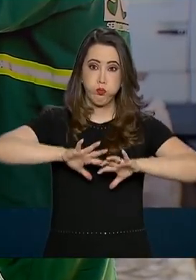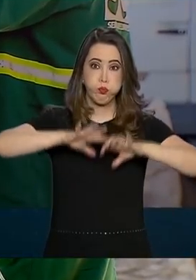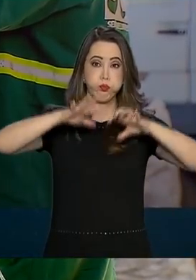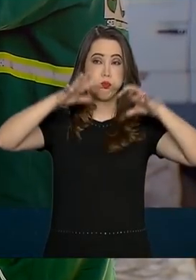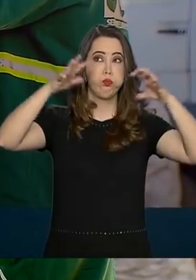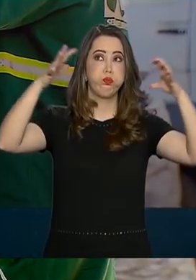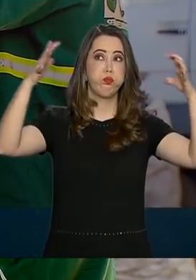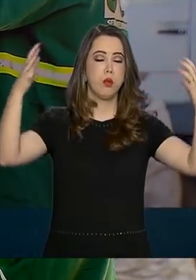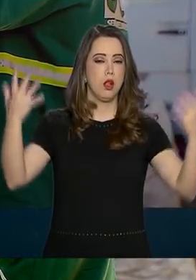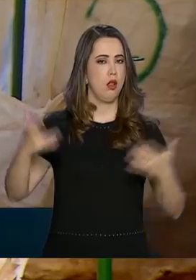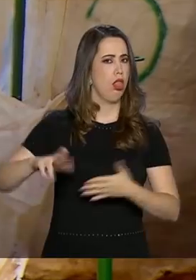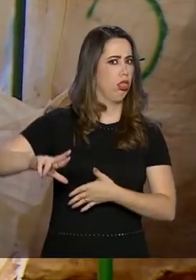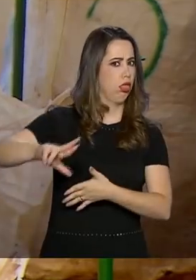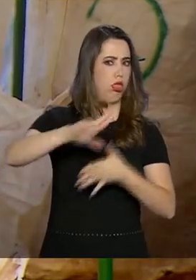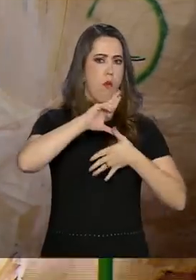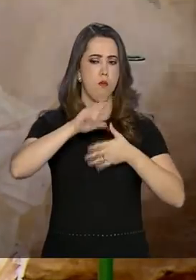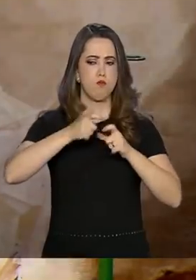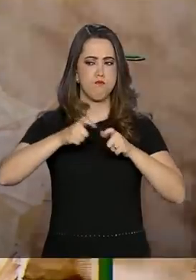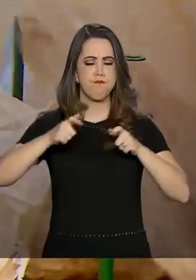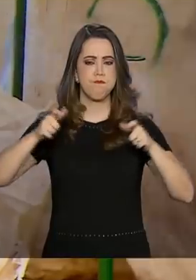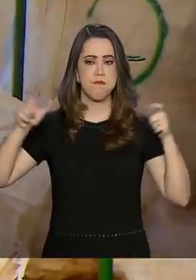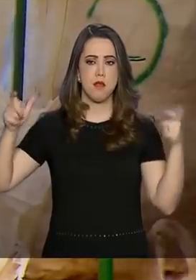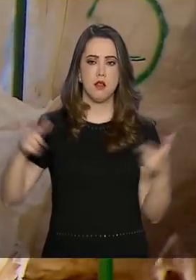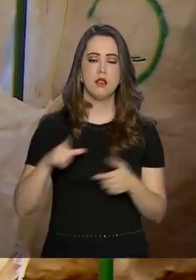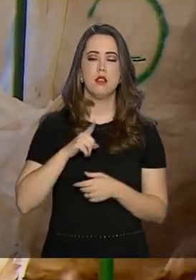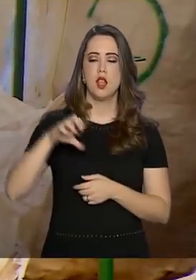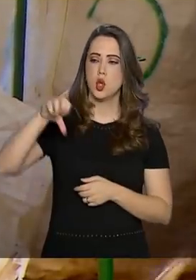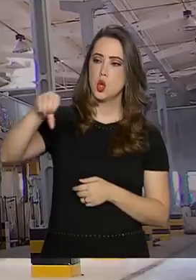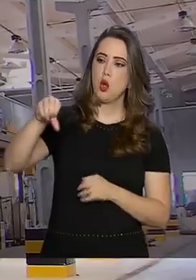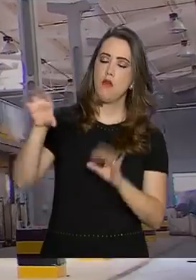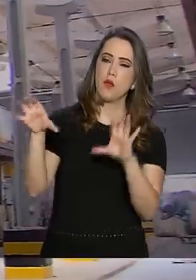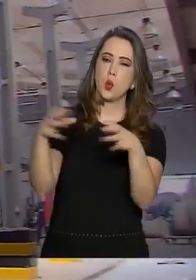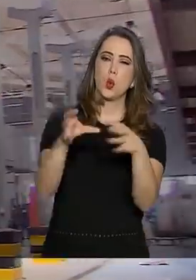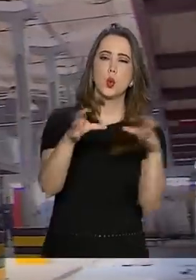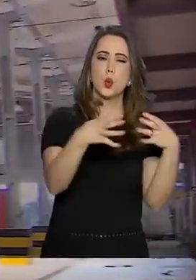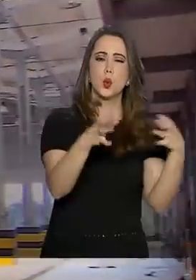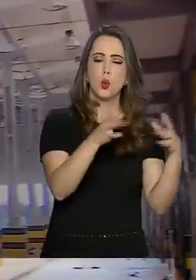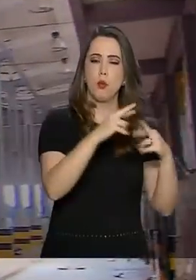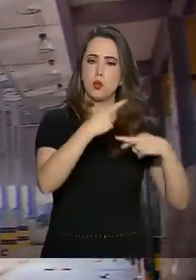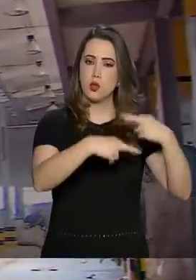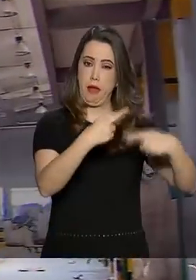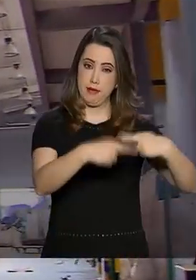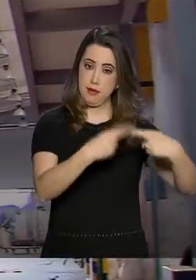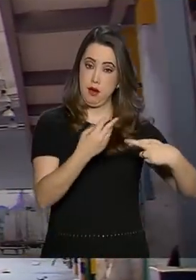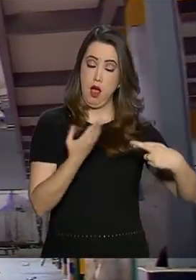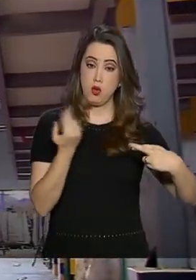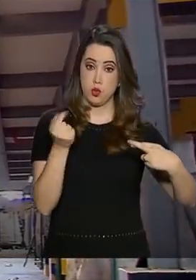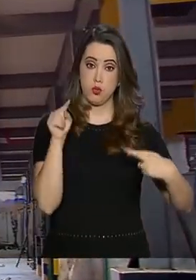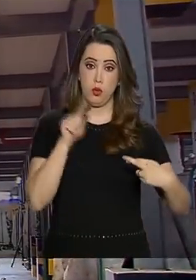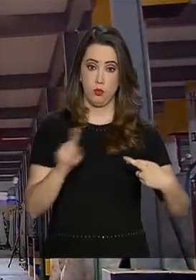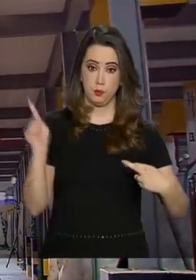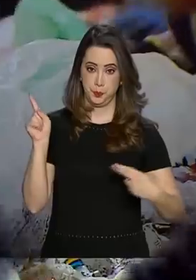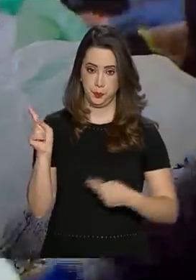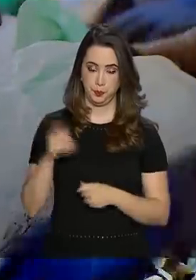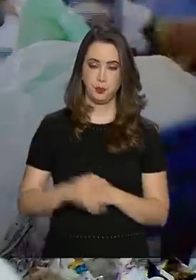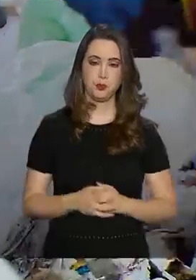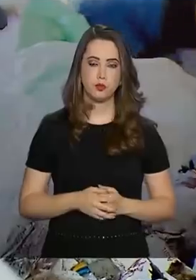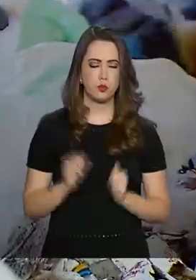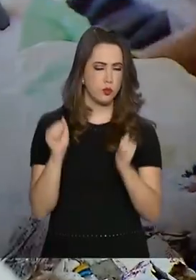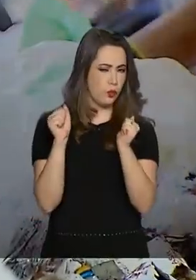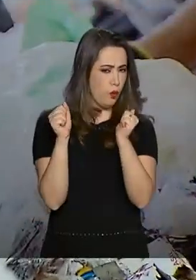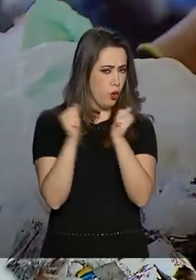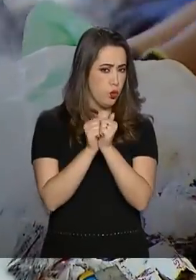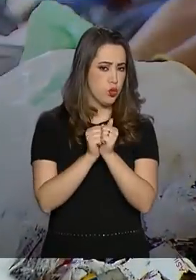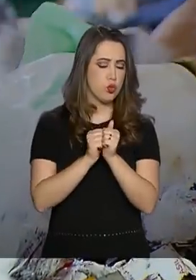aberto da América Latina, surgiram nove cooperativas de reciclagem como esta no Distrito Federal. Juntas,